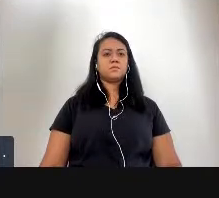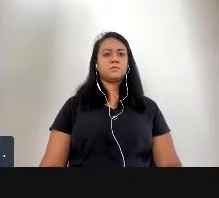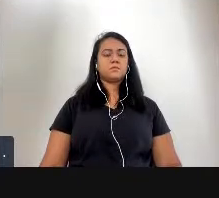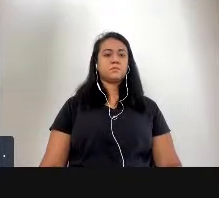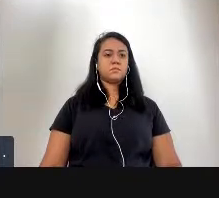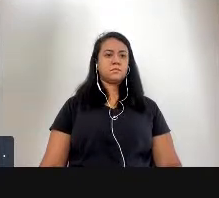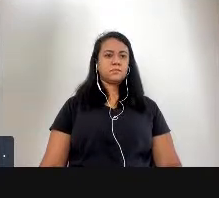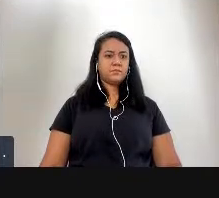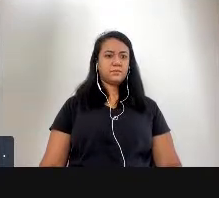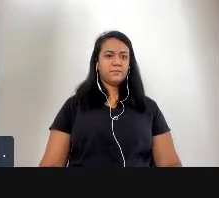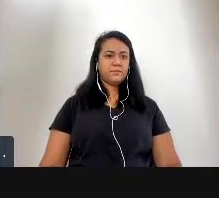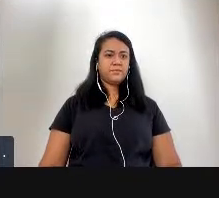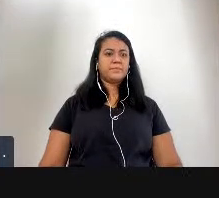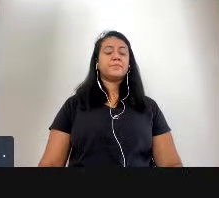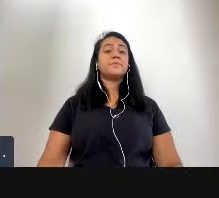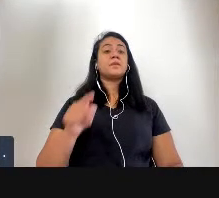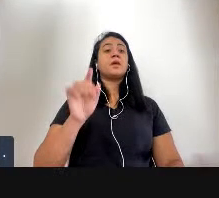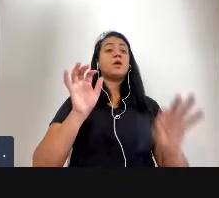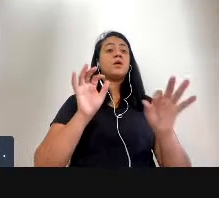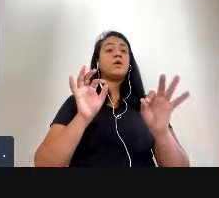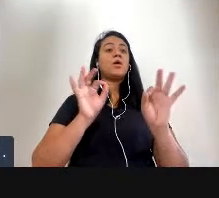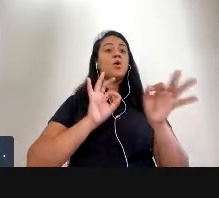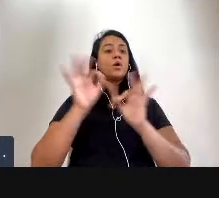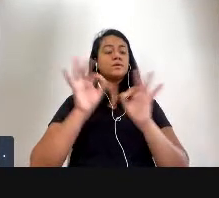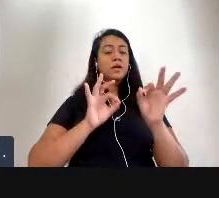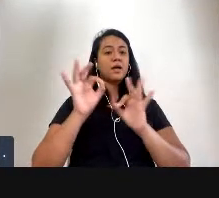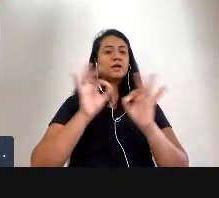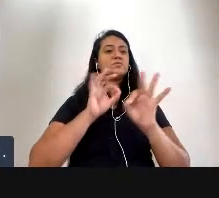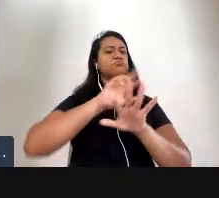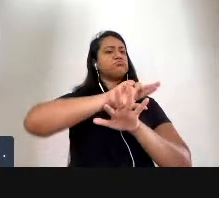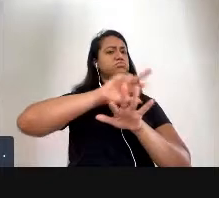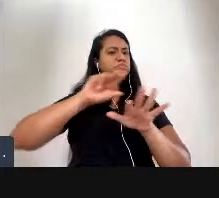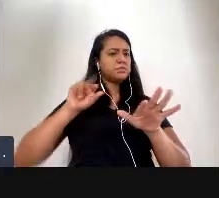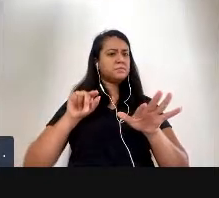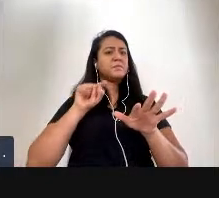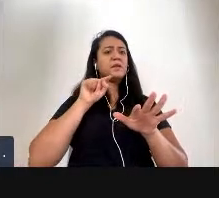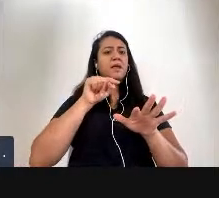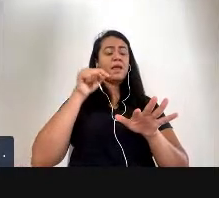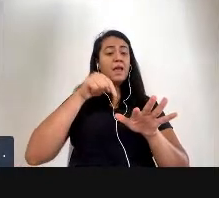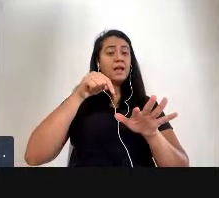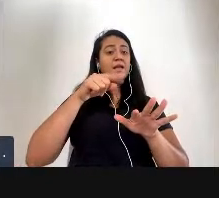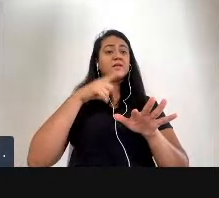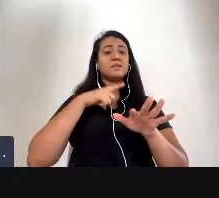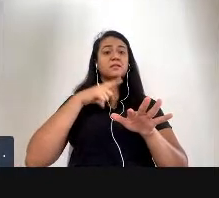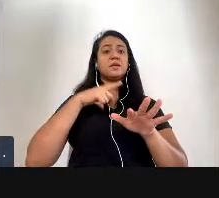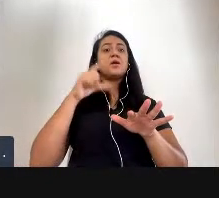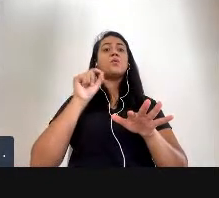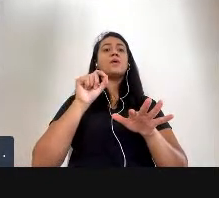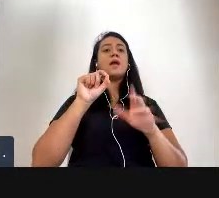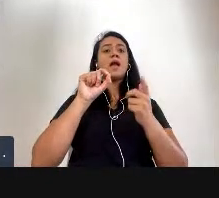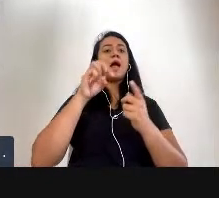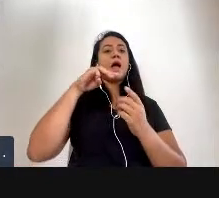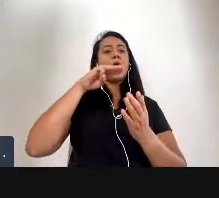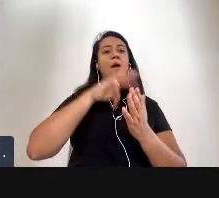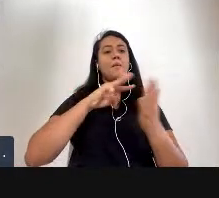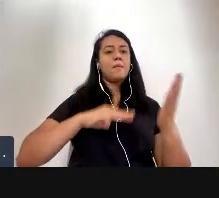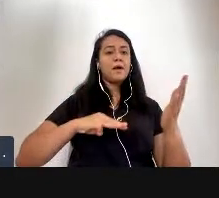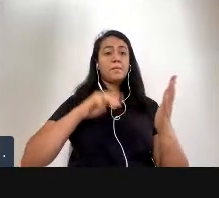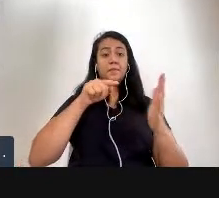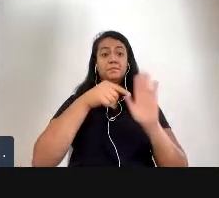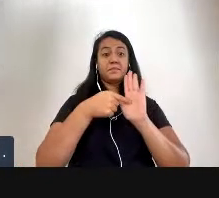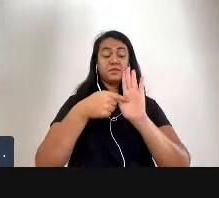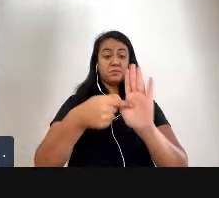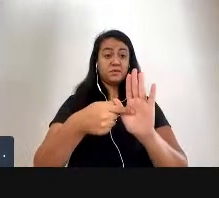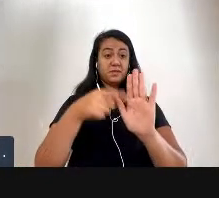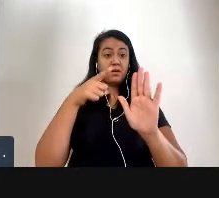de formas variáveis e aqui nós temos a planta baixa da exposição que